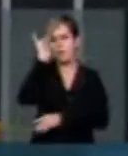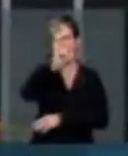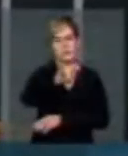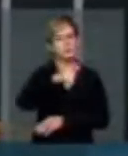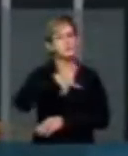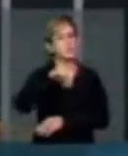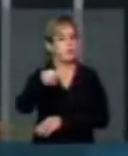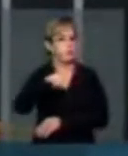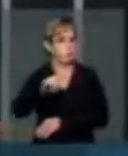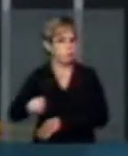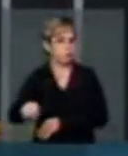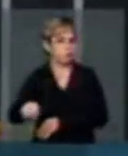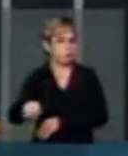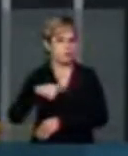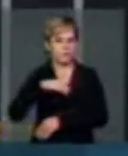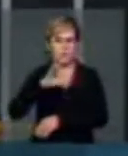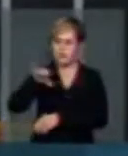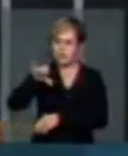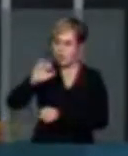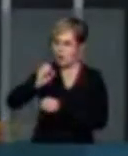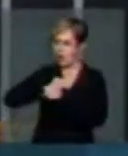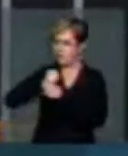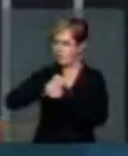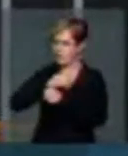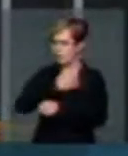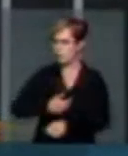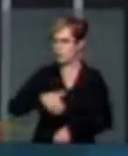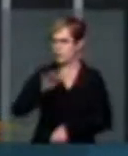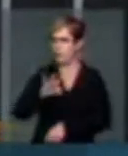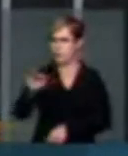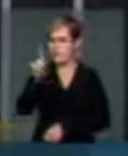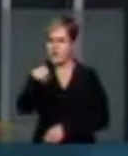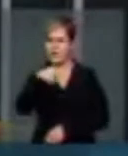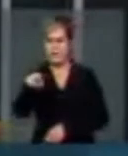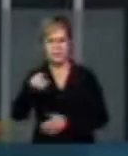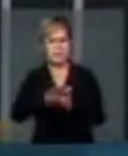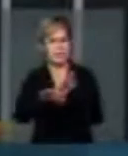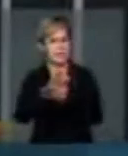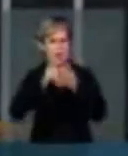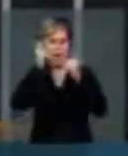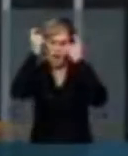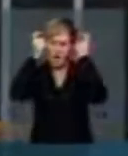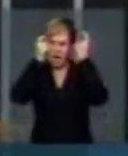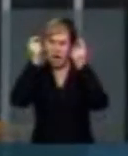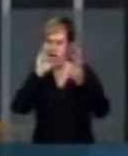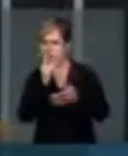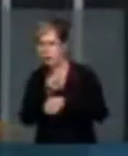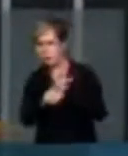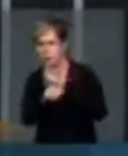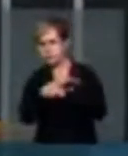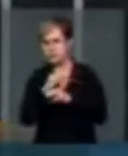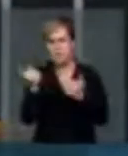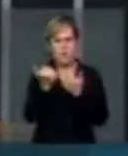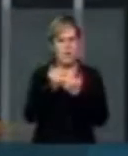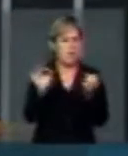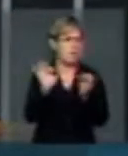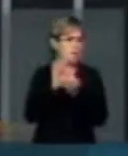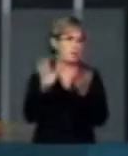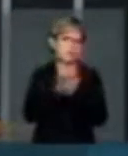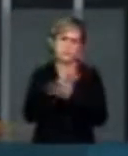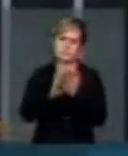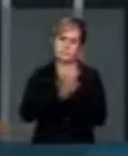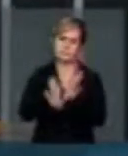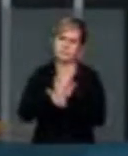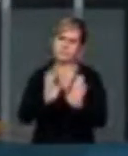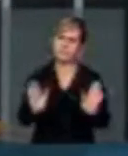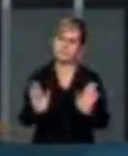foi cancelada. Após nove anos pelo governo federal, sem qualquer preocupação atuarial ou de busca de substituição por outra fonte.